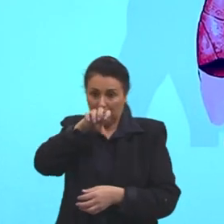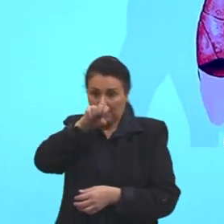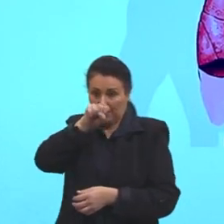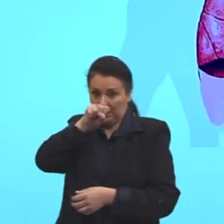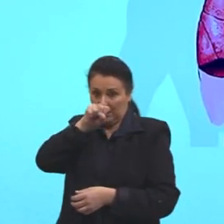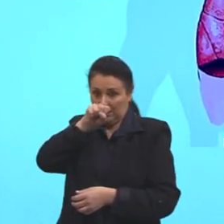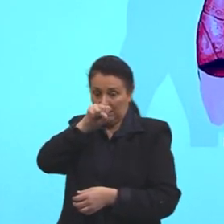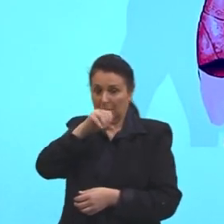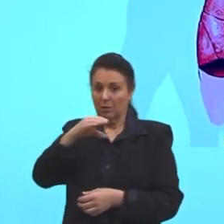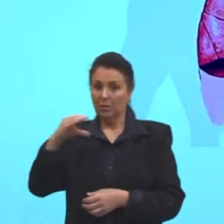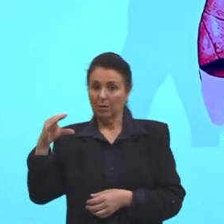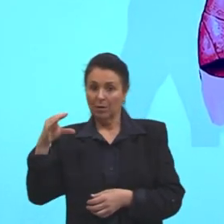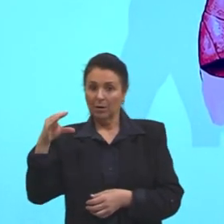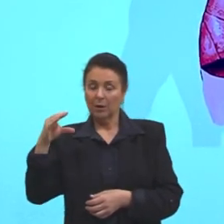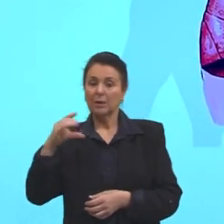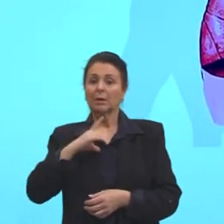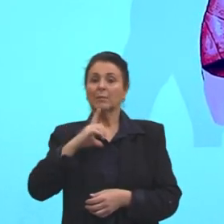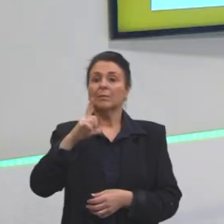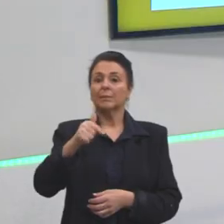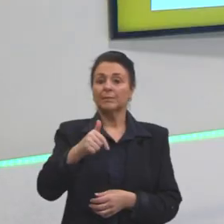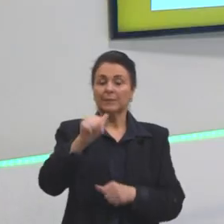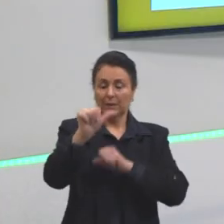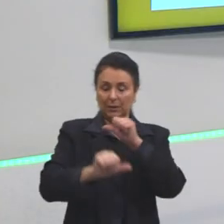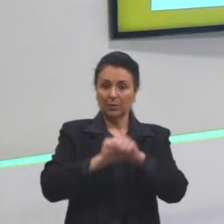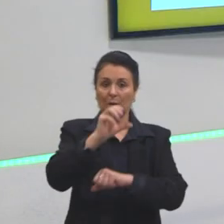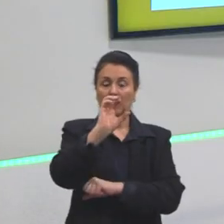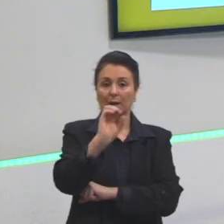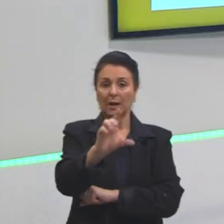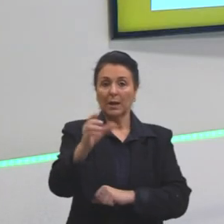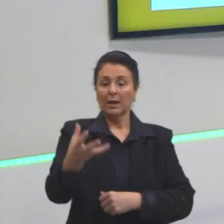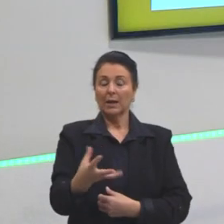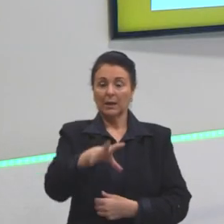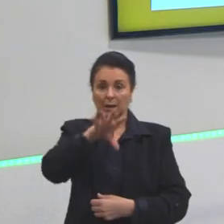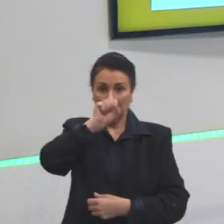oxigênio, certo? E vai fazer a troca, vai fazendo a troca.